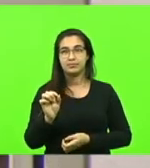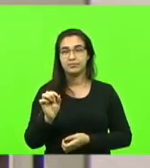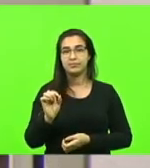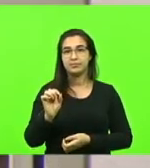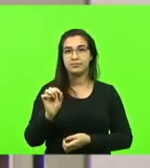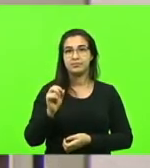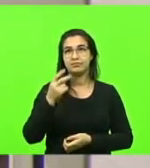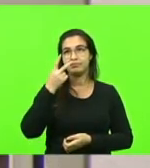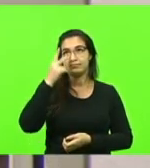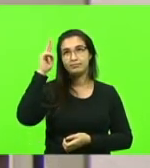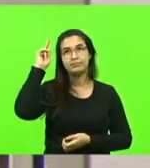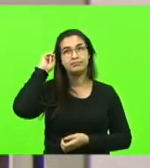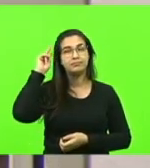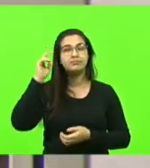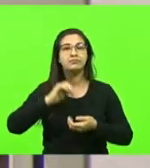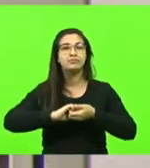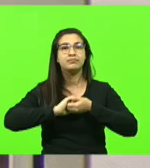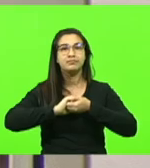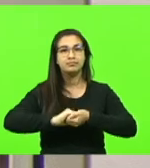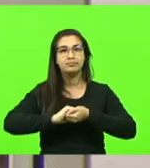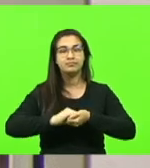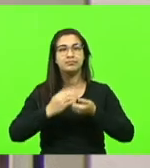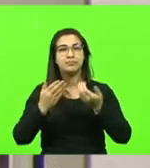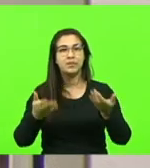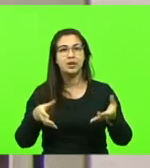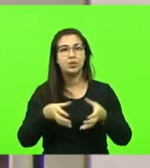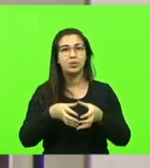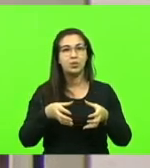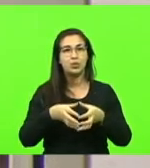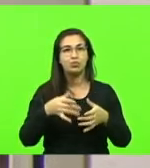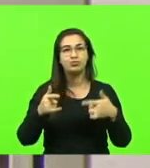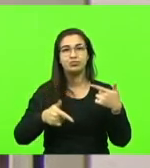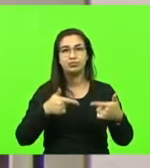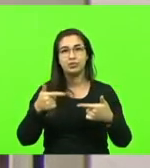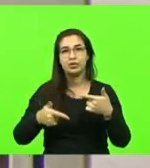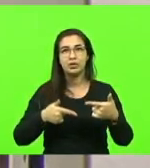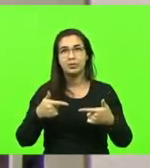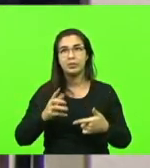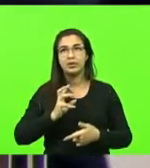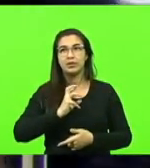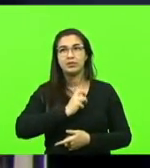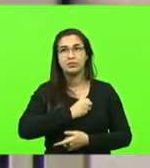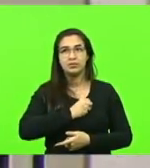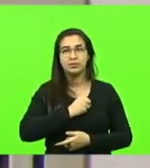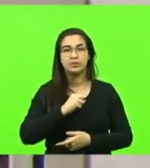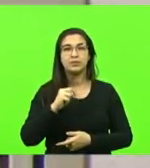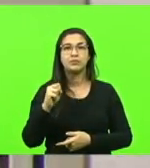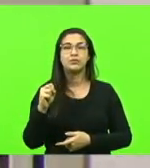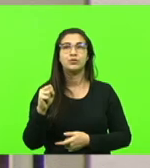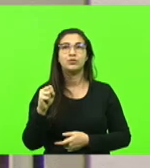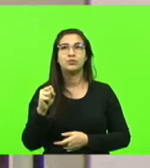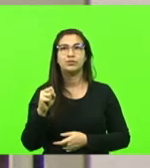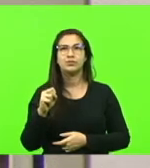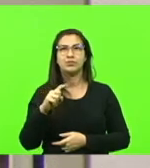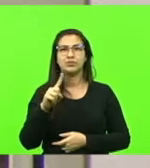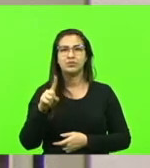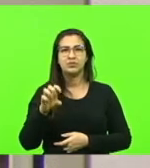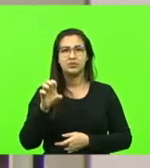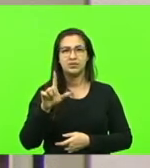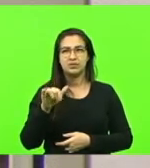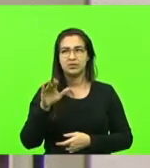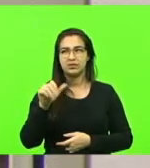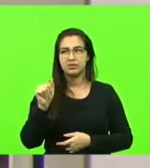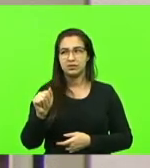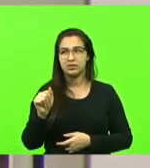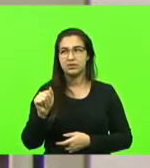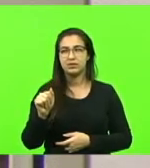Caropreso. Cumprimentando os plantonistas do SAMU. Jaci, Delis e Zélia Sernuvik. Pela